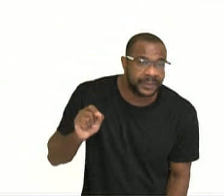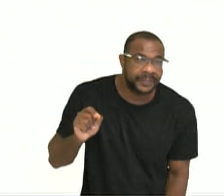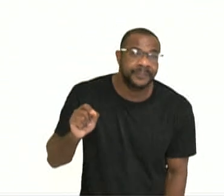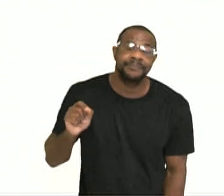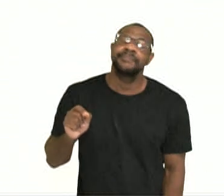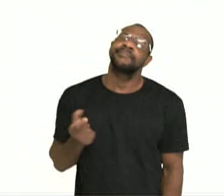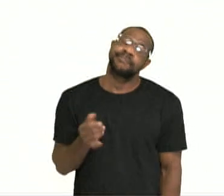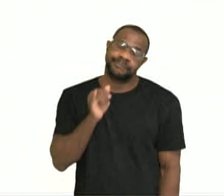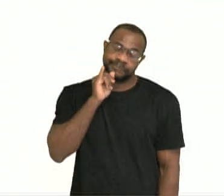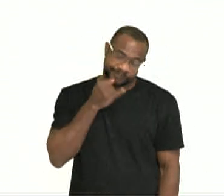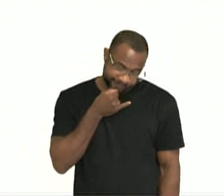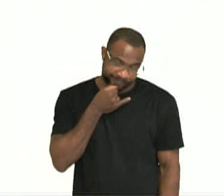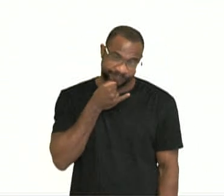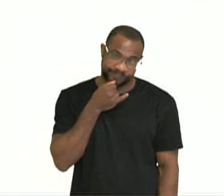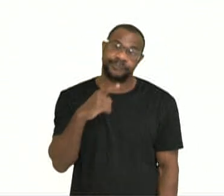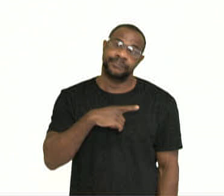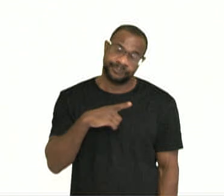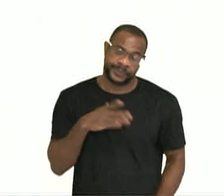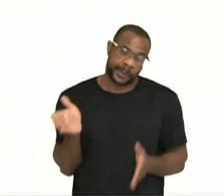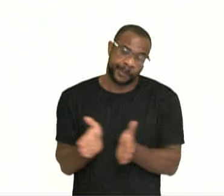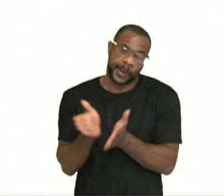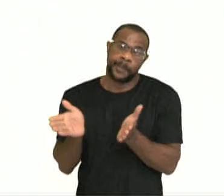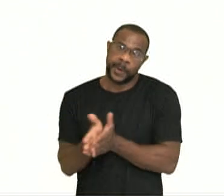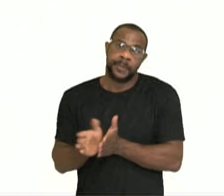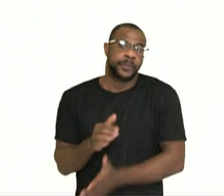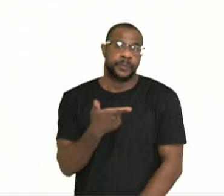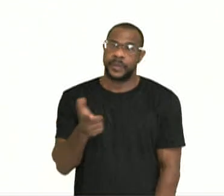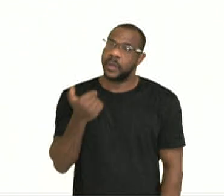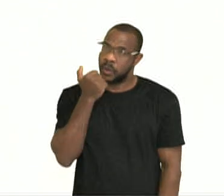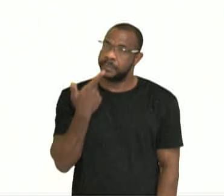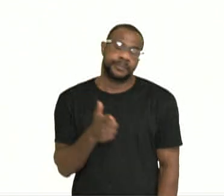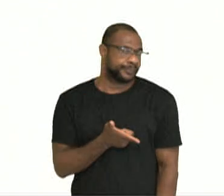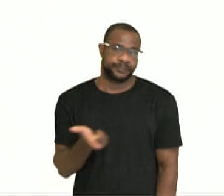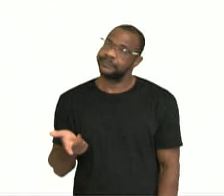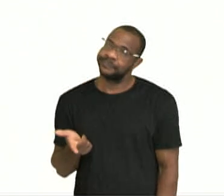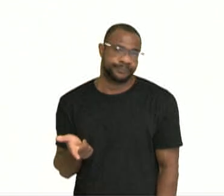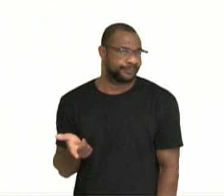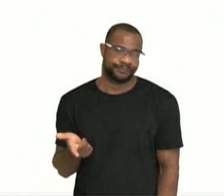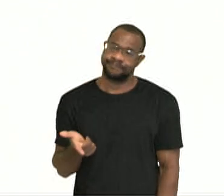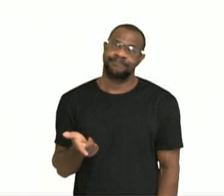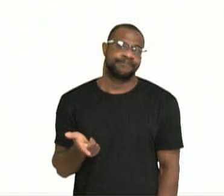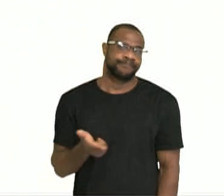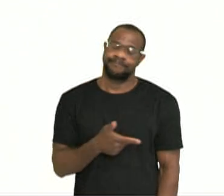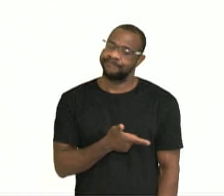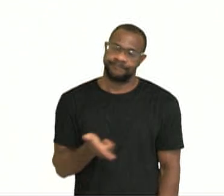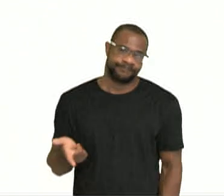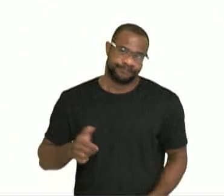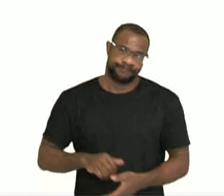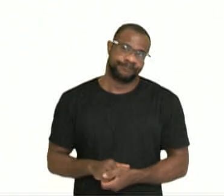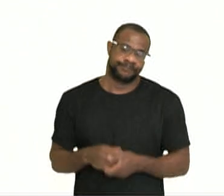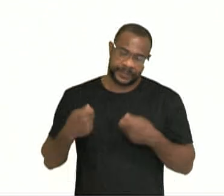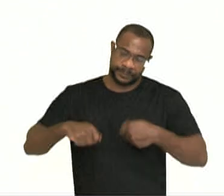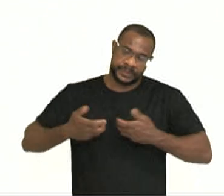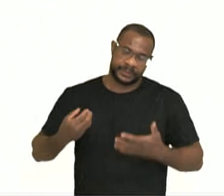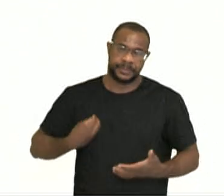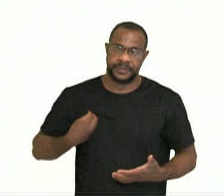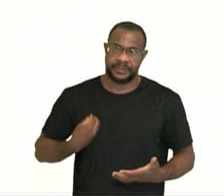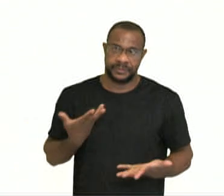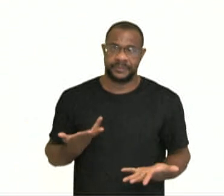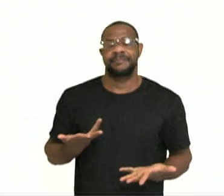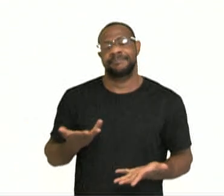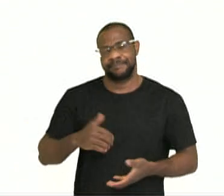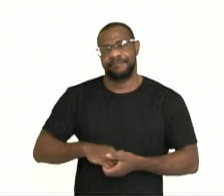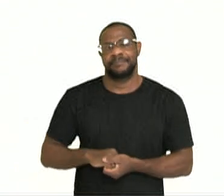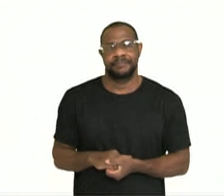infelizmente estão nessas condições de não ter acesso nem mesmo ao alimento necessário para se manterem